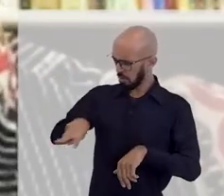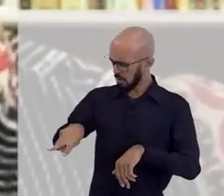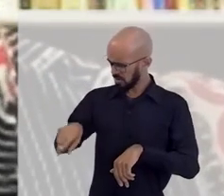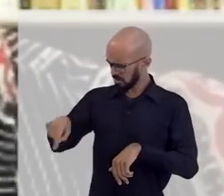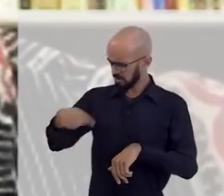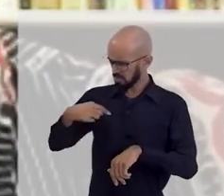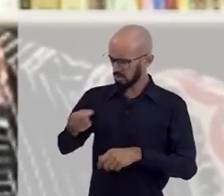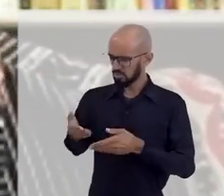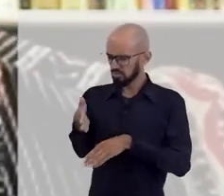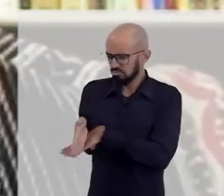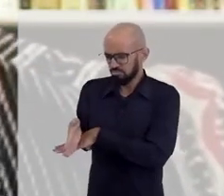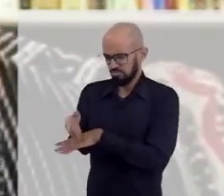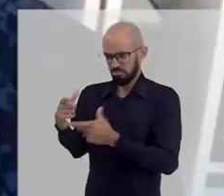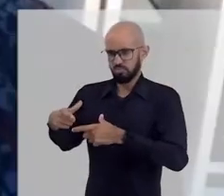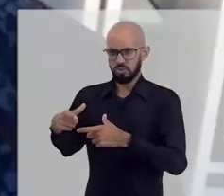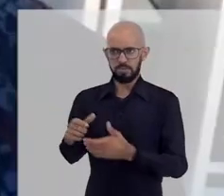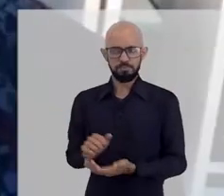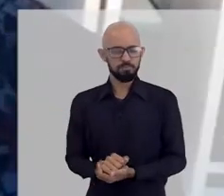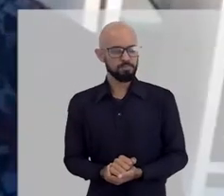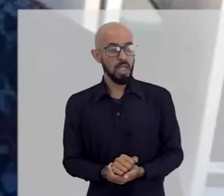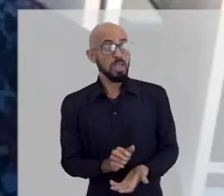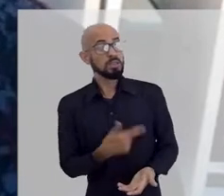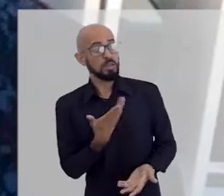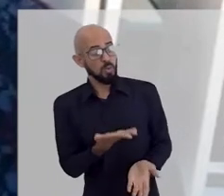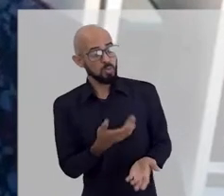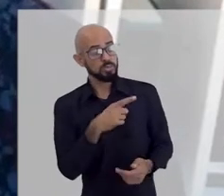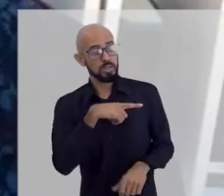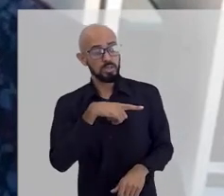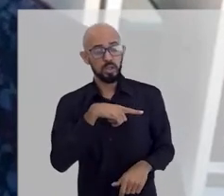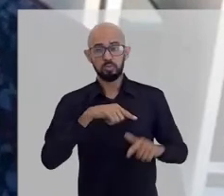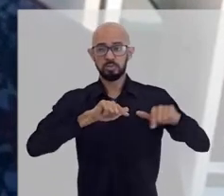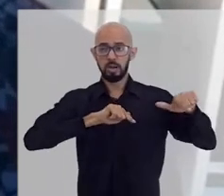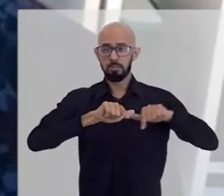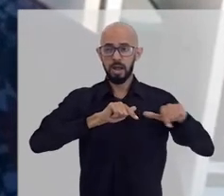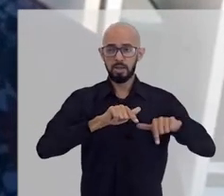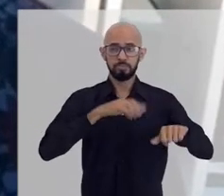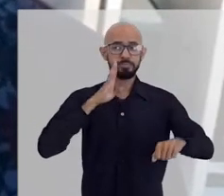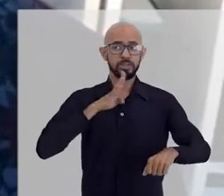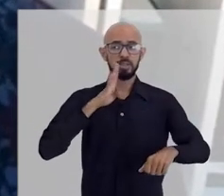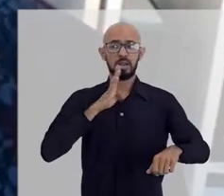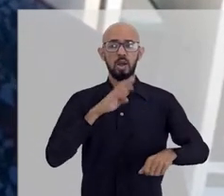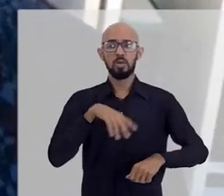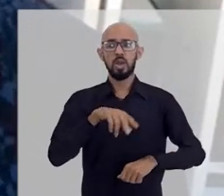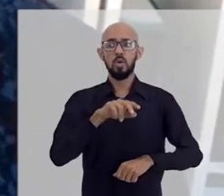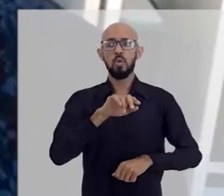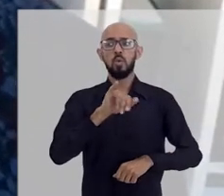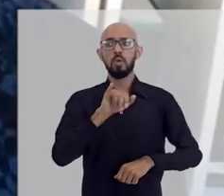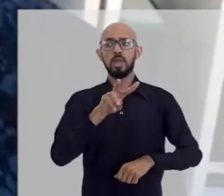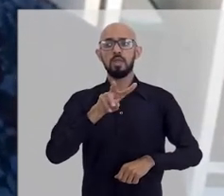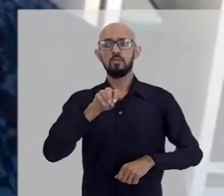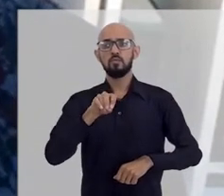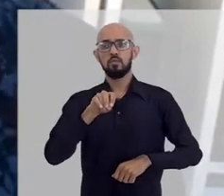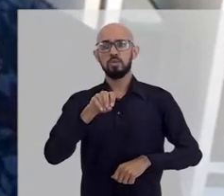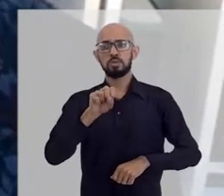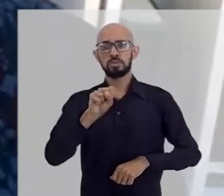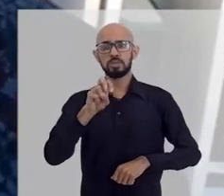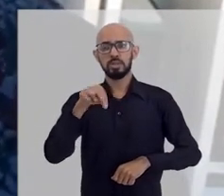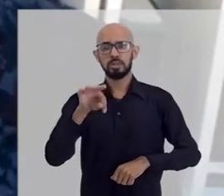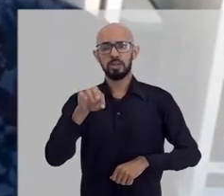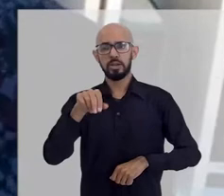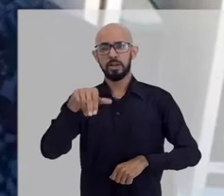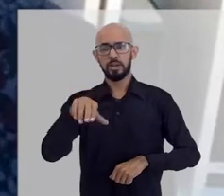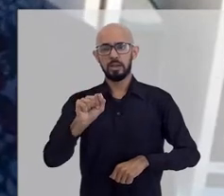ocupa certas posições, né? Quem tem um trabalho muito interessante nisso é o livro de Santana, exatamente sobre os negros nas